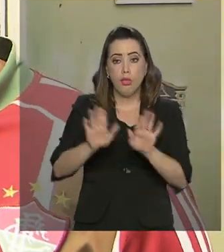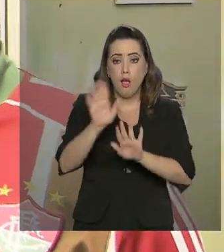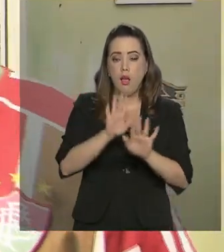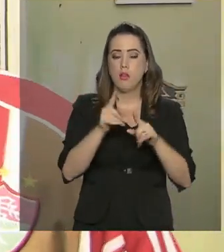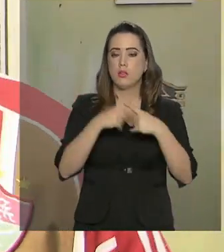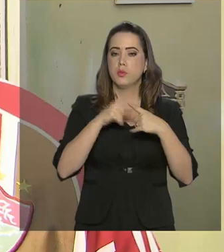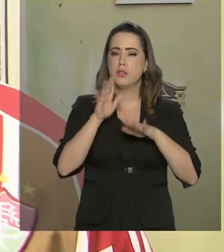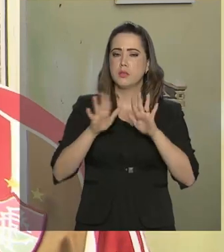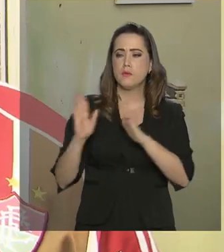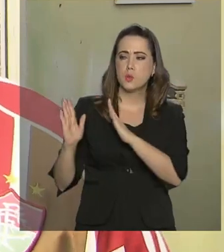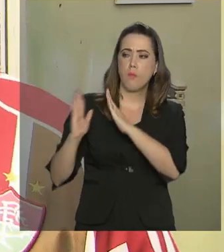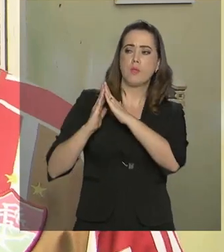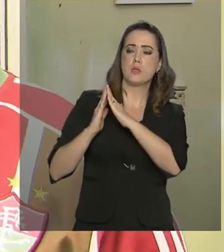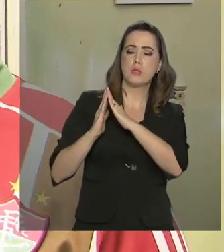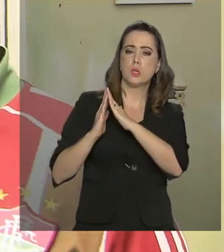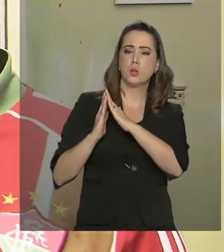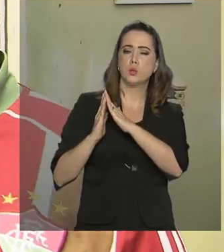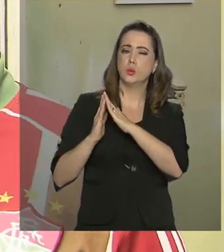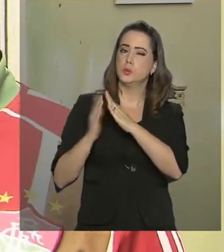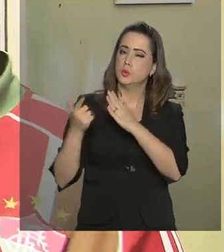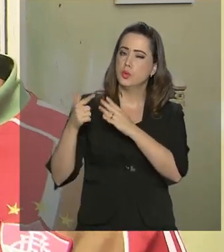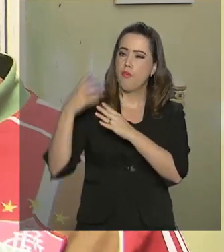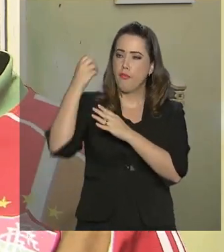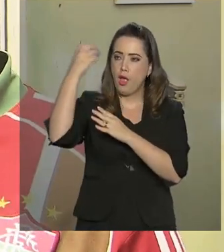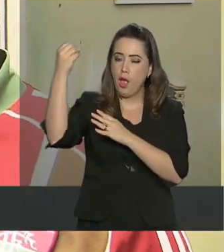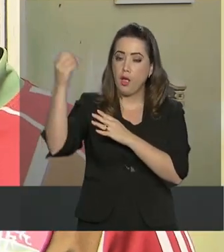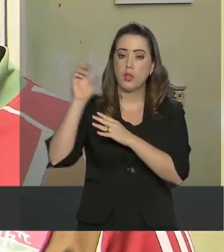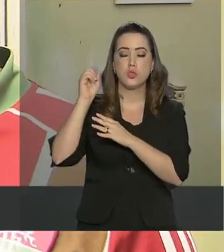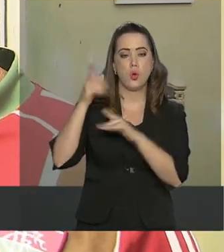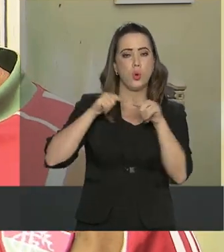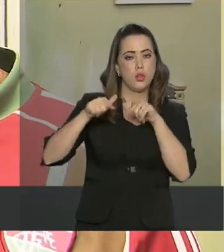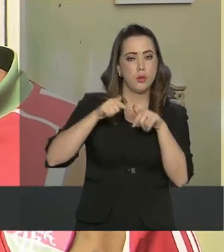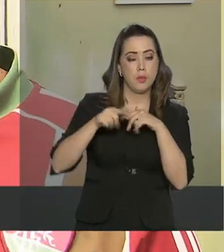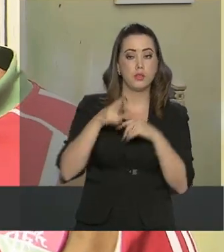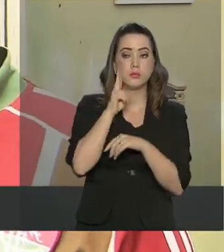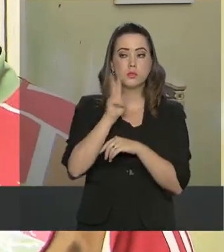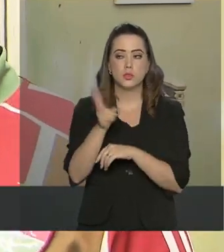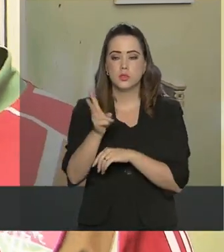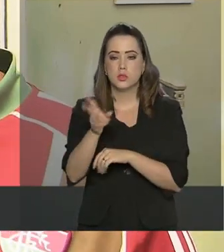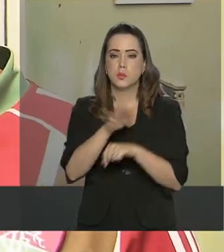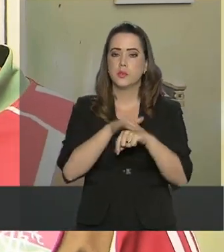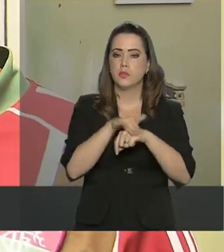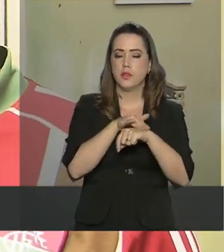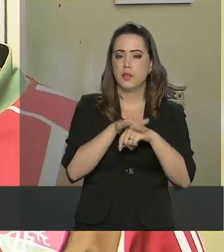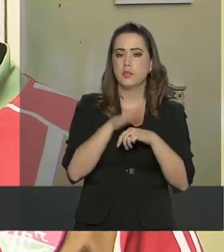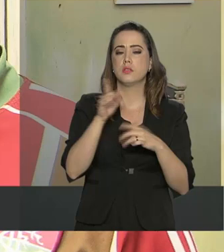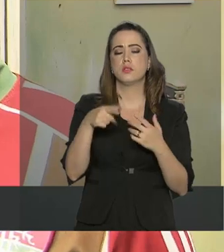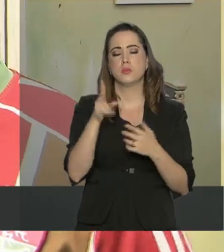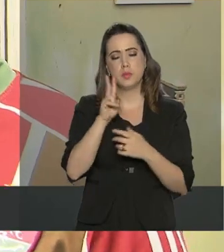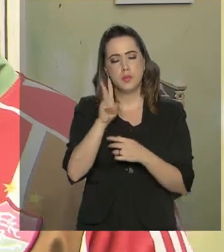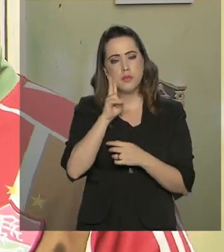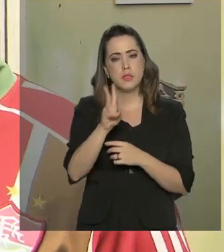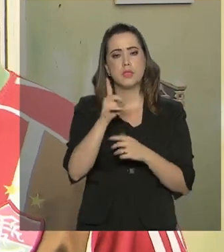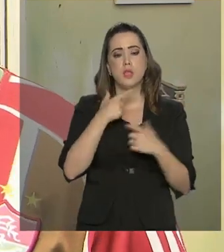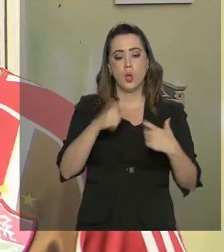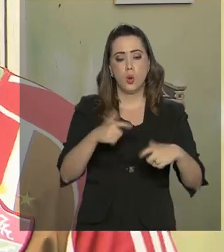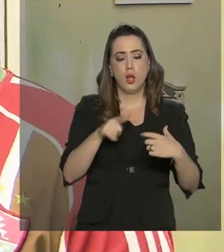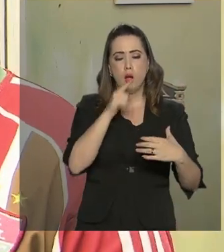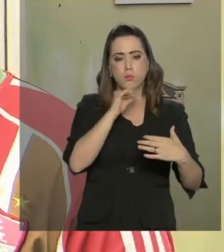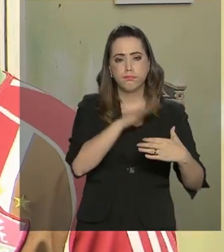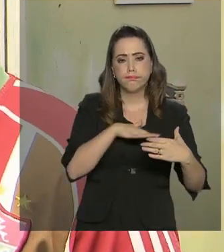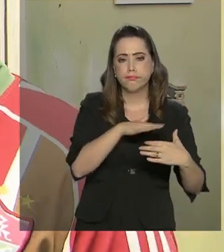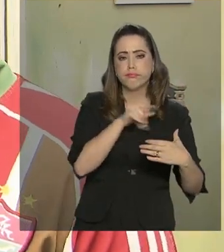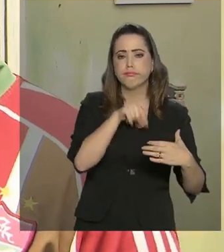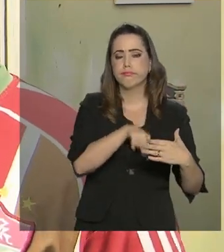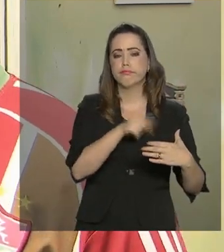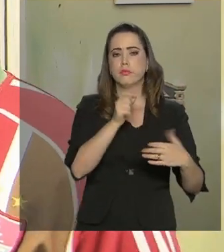a vez o vizinho não está em casa, está viajando, está trabalhando, né? Aí a gente tenta conversar com ele, alguma coisa, para ver se ele tiver algum foco por aí. Um alado